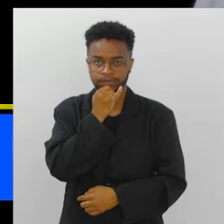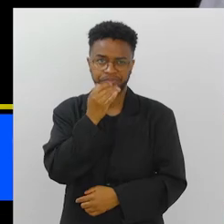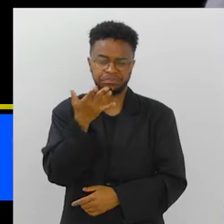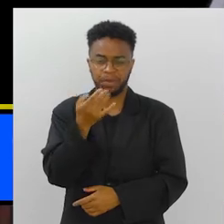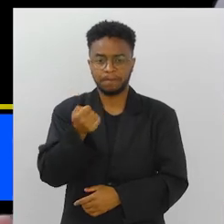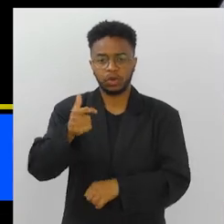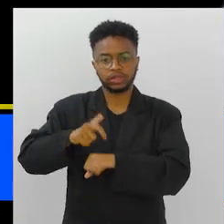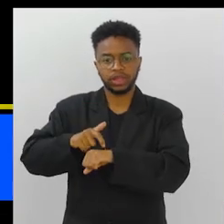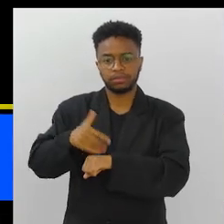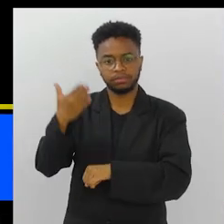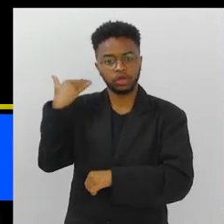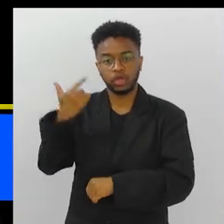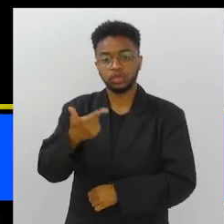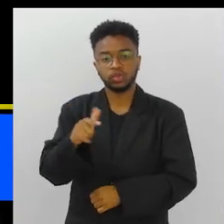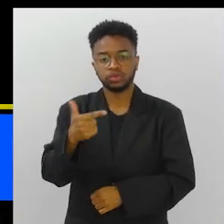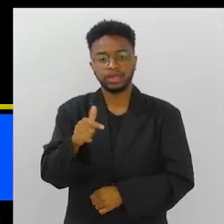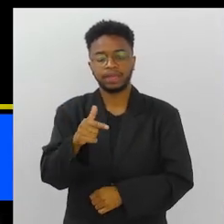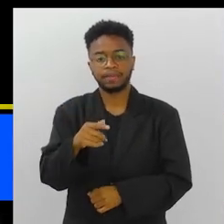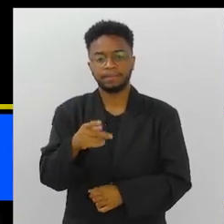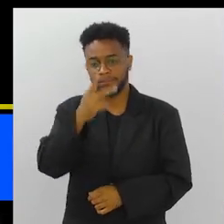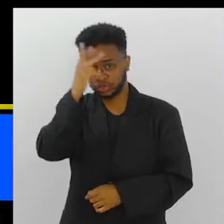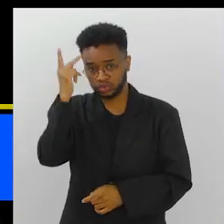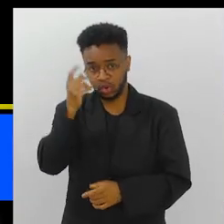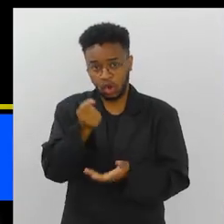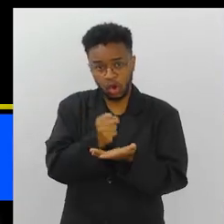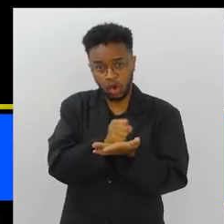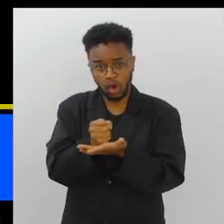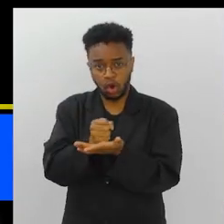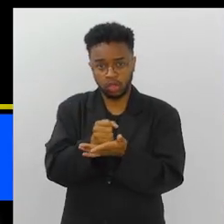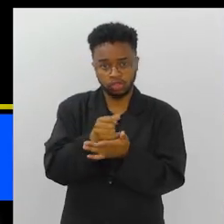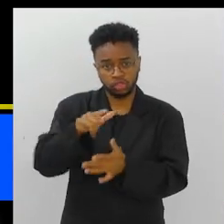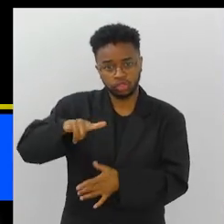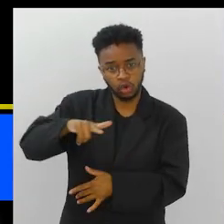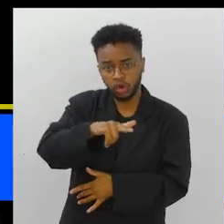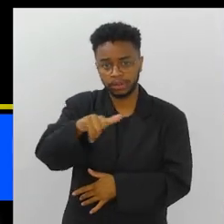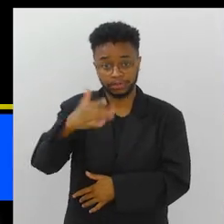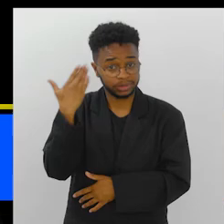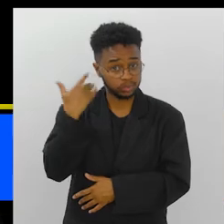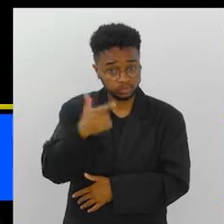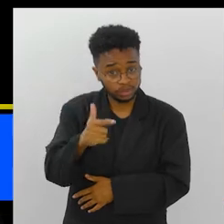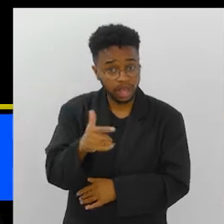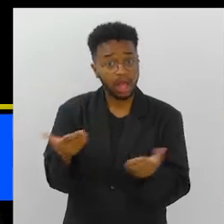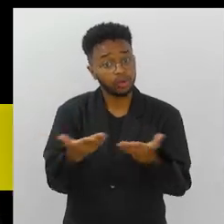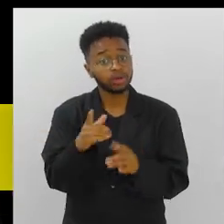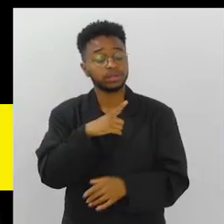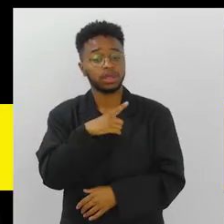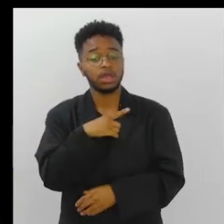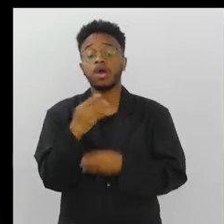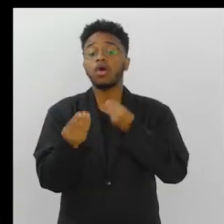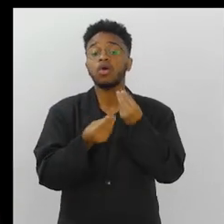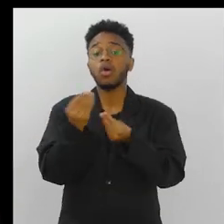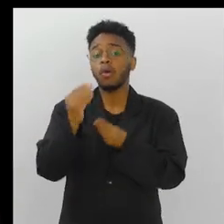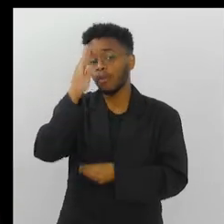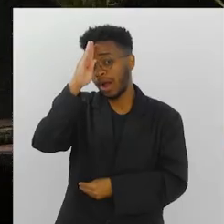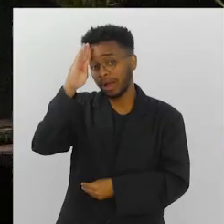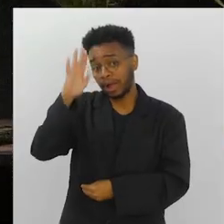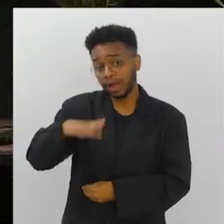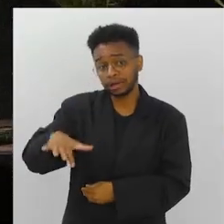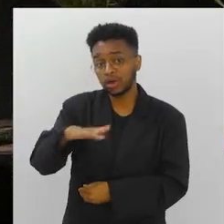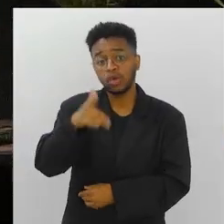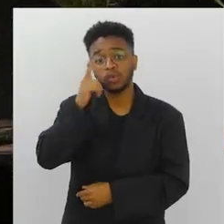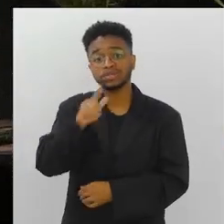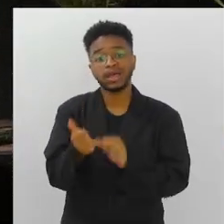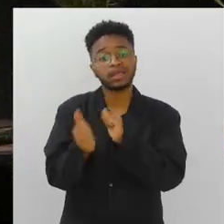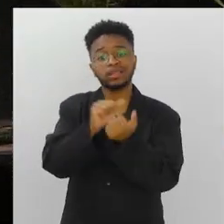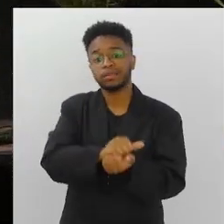pouco tempo atrás você não tinha piloto de drone. Hoje em você tem piloto de drone. Como é que a academia vai se adaptar